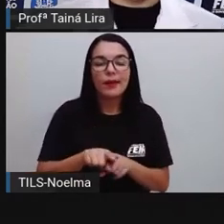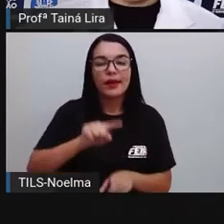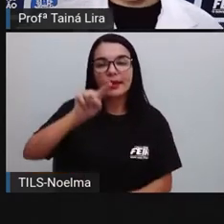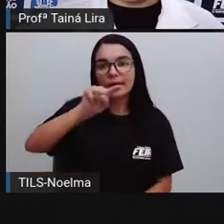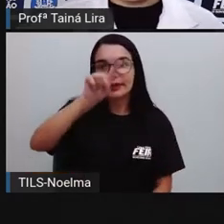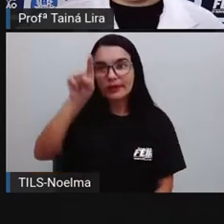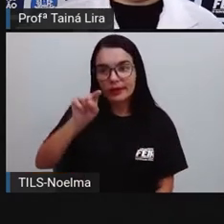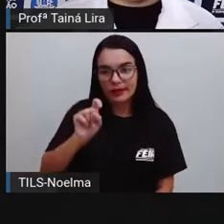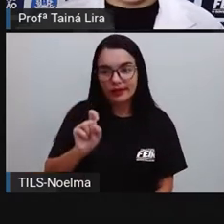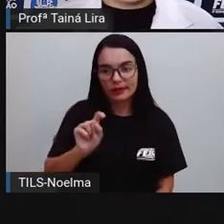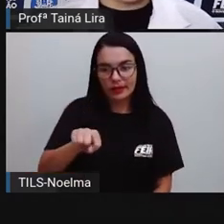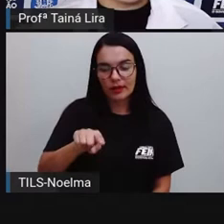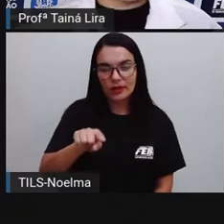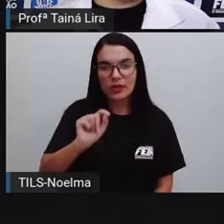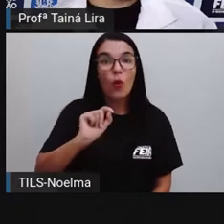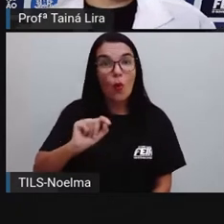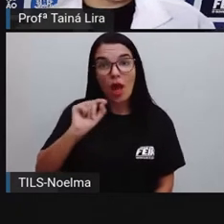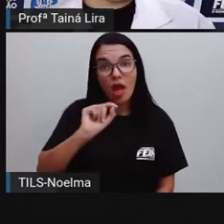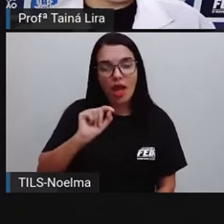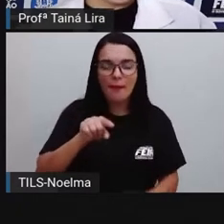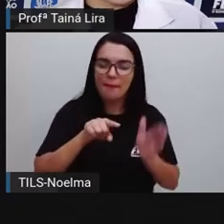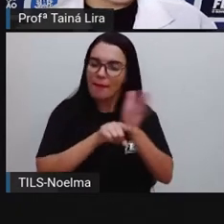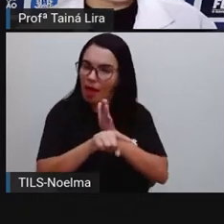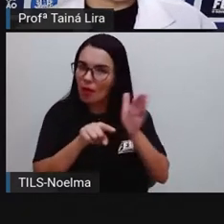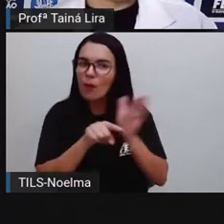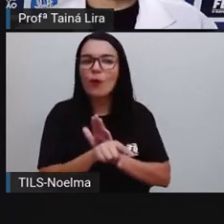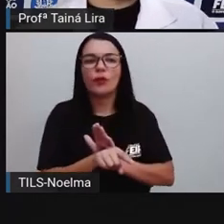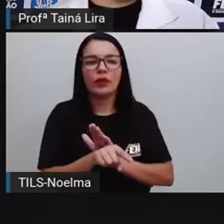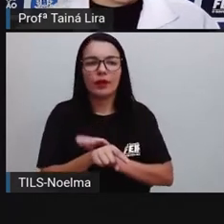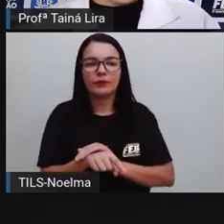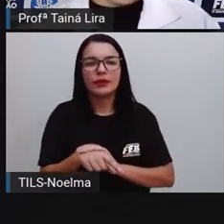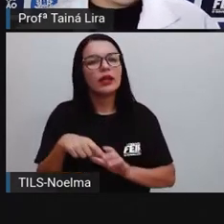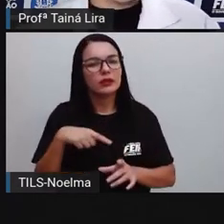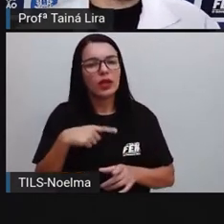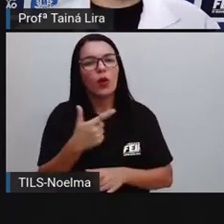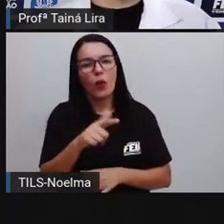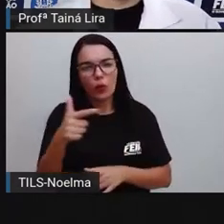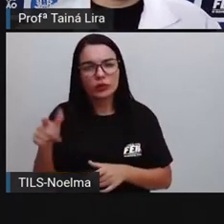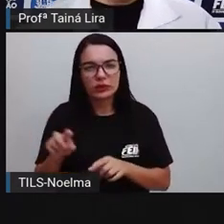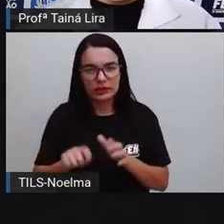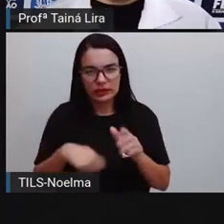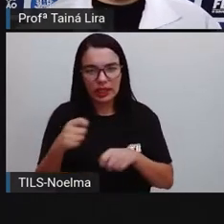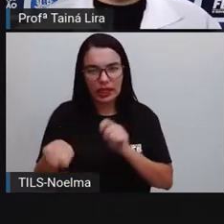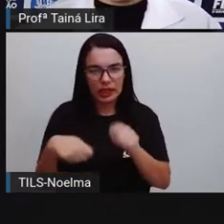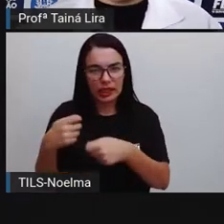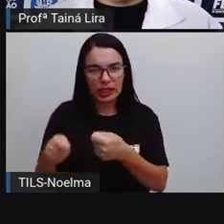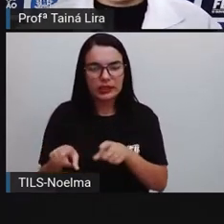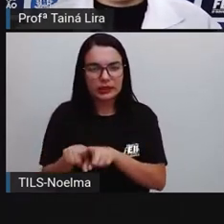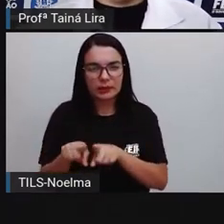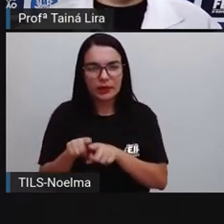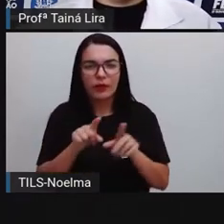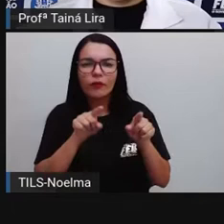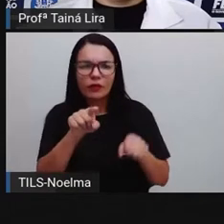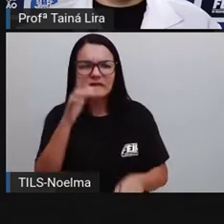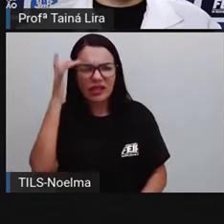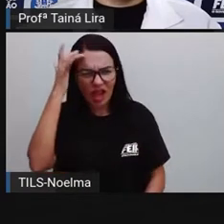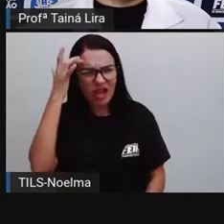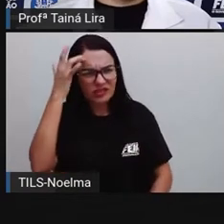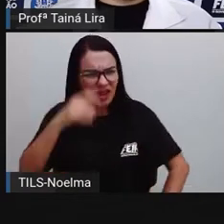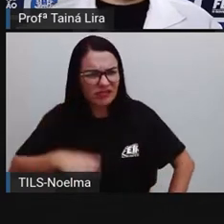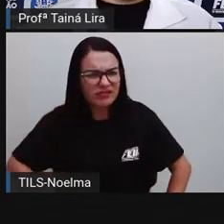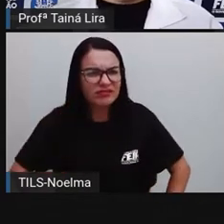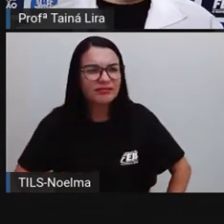conhecer outros sinais que vocês podem encontrar também nas histórias em quadrinhos. E você acha que os sinais de